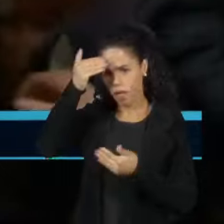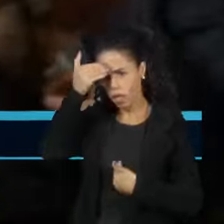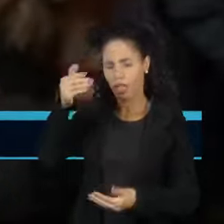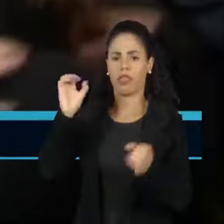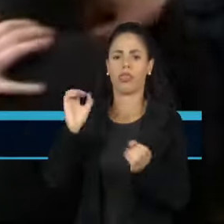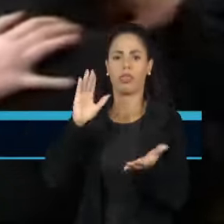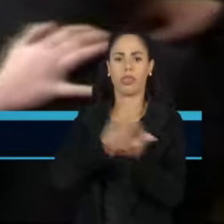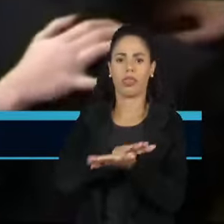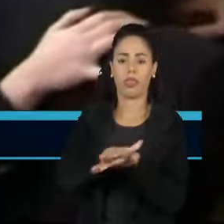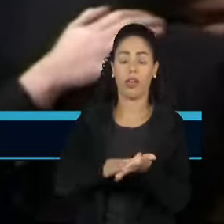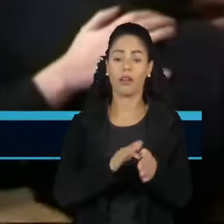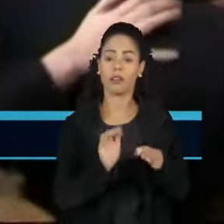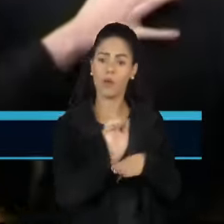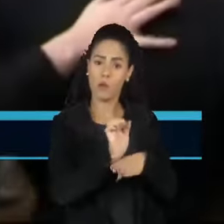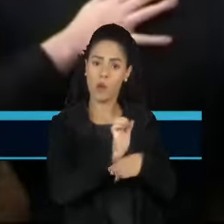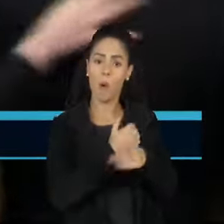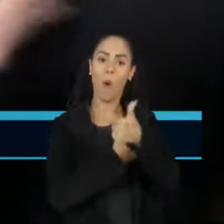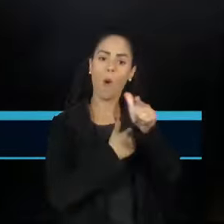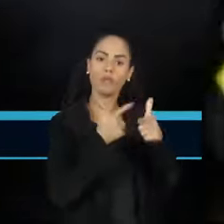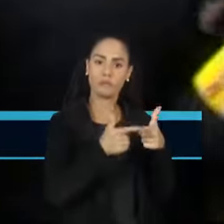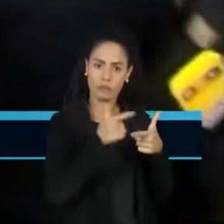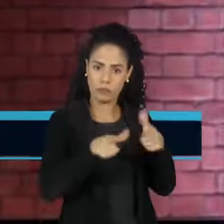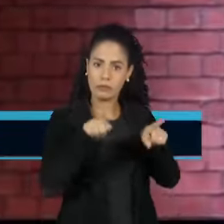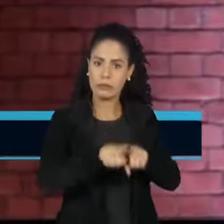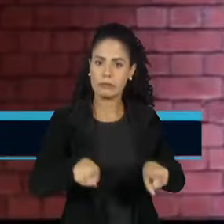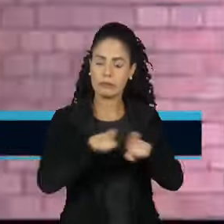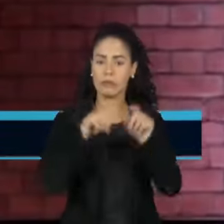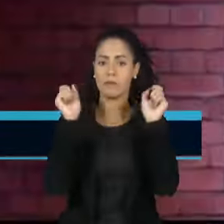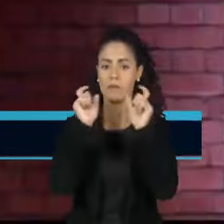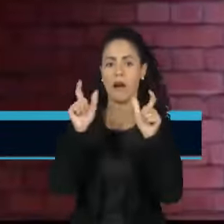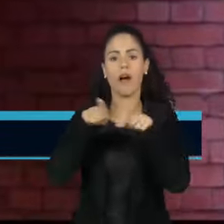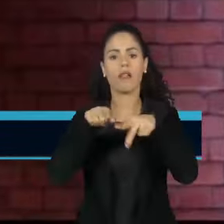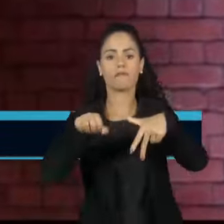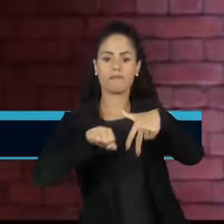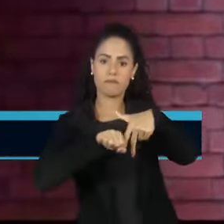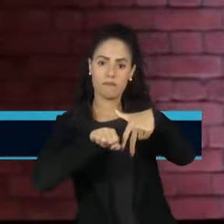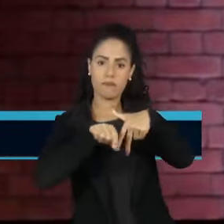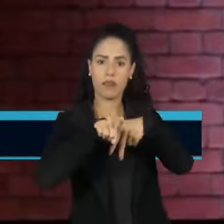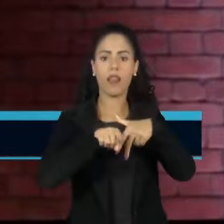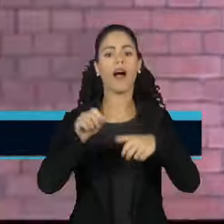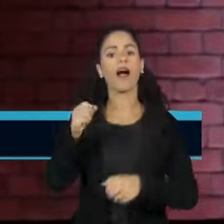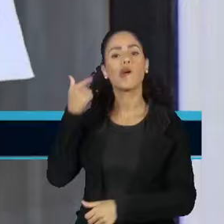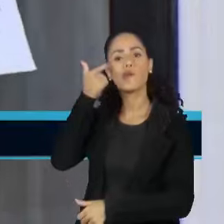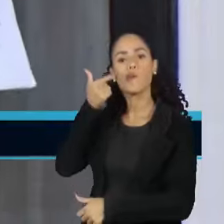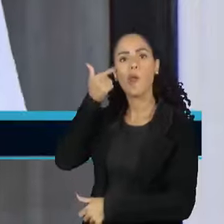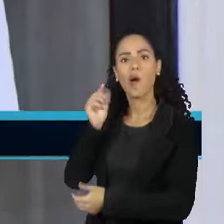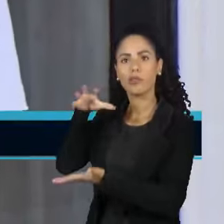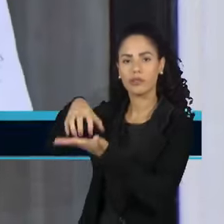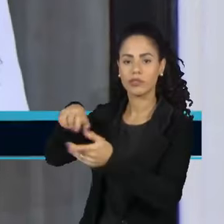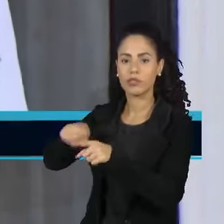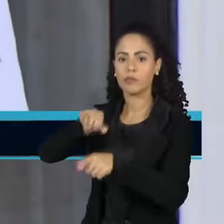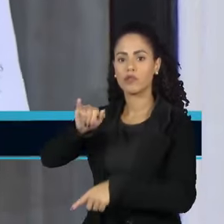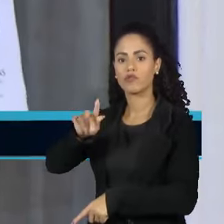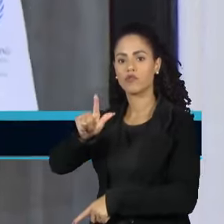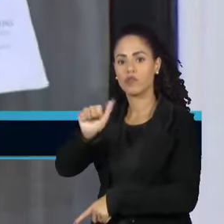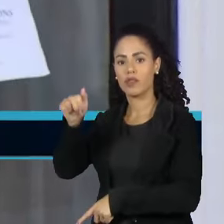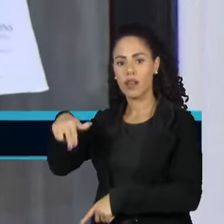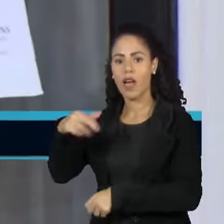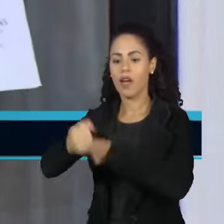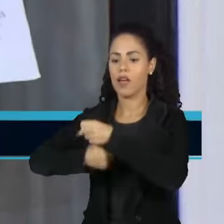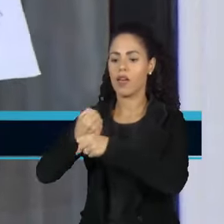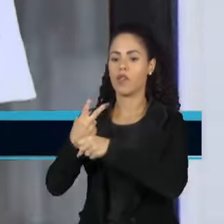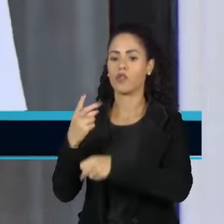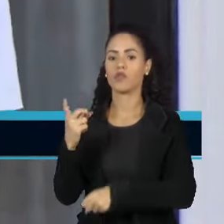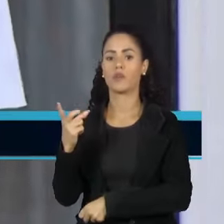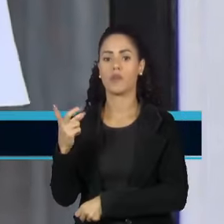Equador já esteve do outro lado, em outra situação polêmica. A Embaixada Equatoriana, em Londres, abrigou o jornalista Julian Assange em 2012,